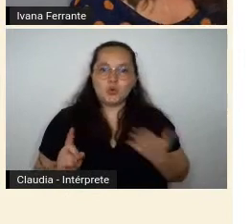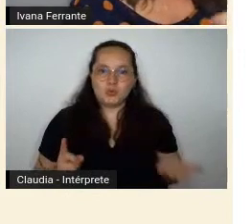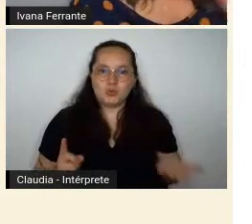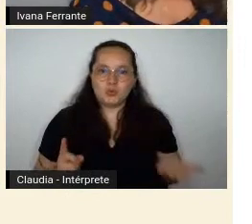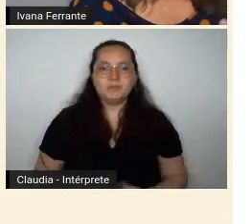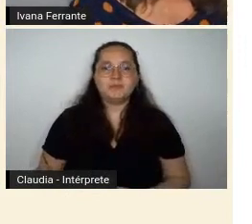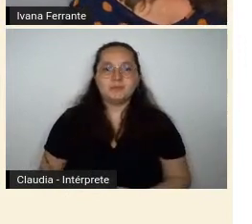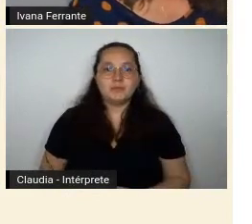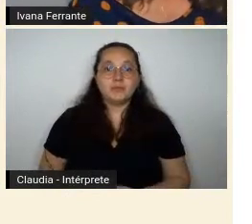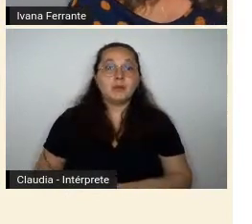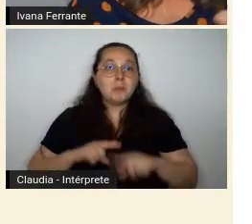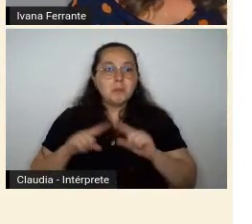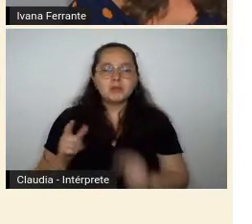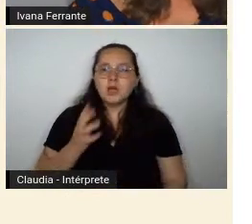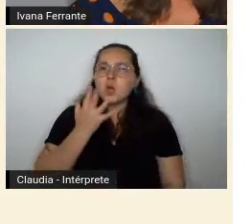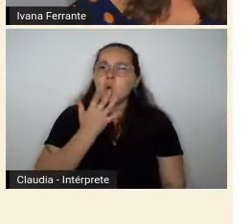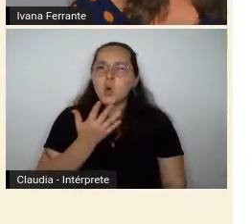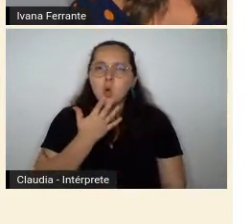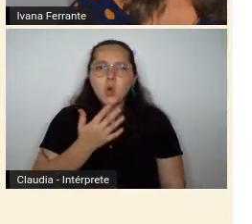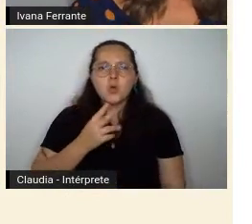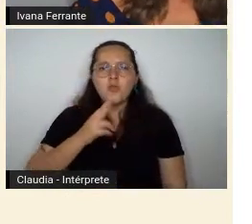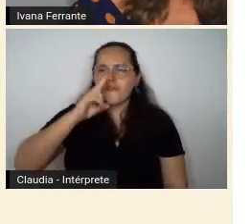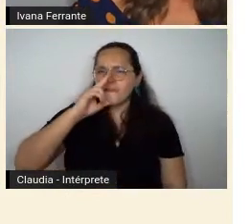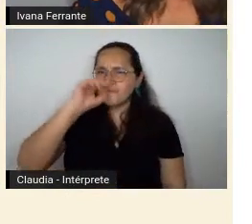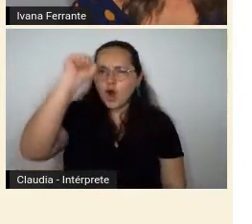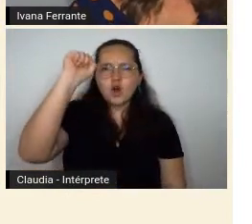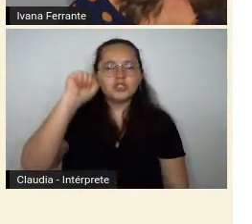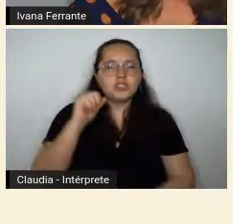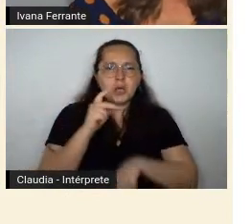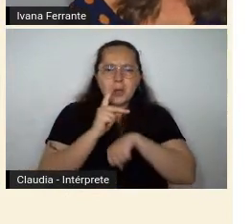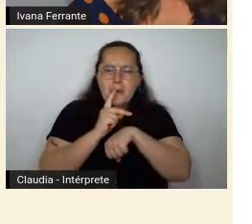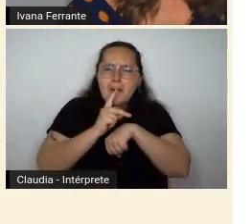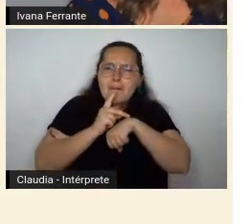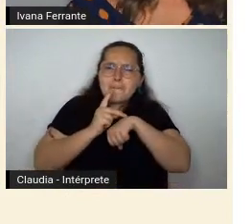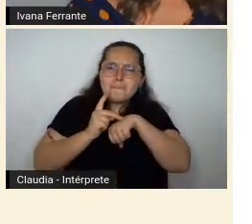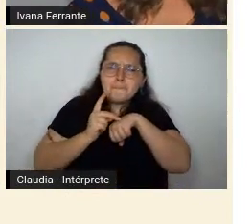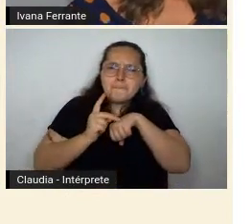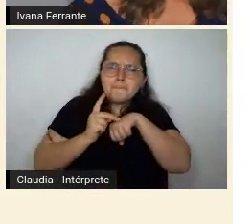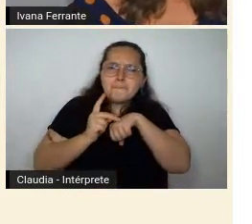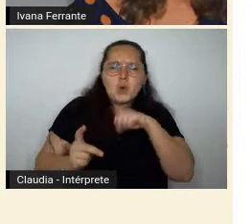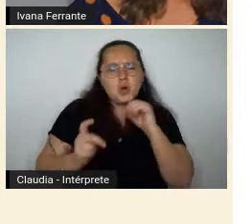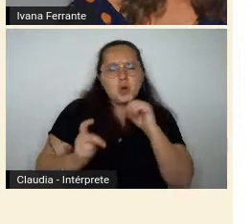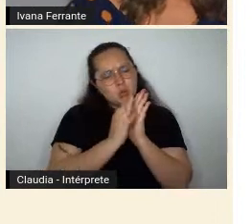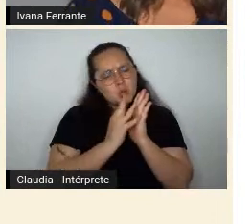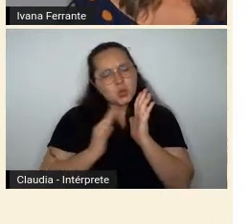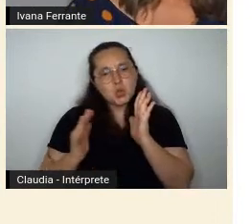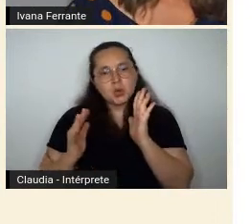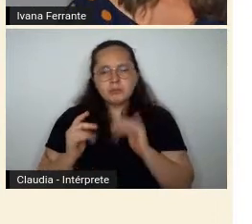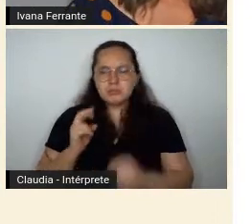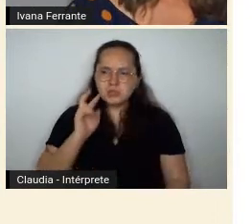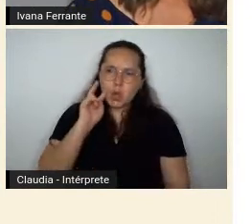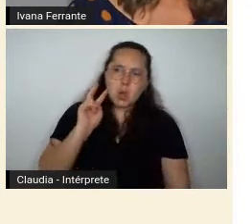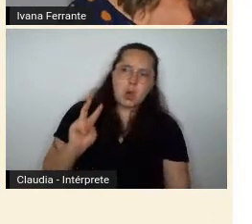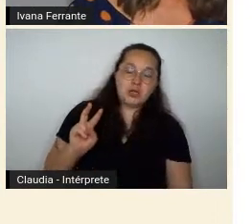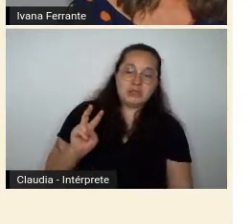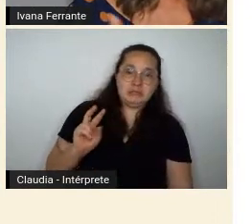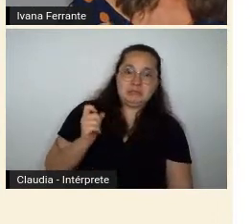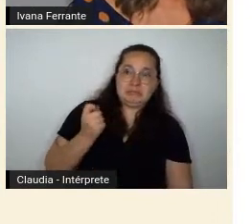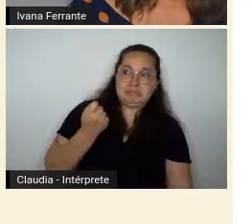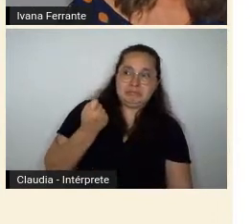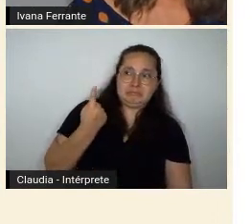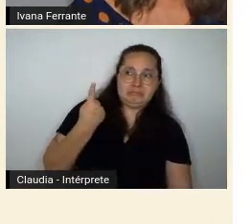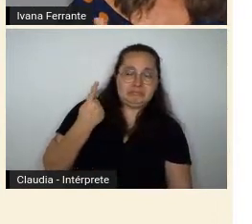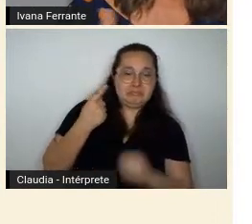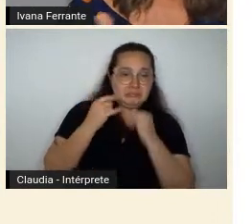essas cores fortes, puras, causam estranheza na capital mineira. Então, nos três